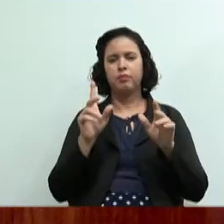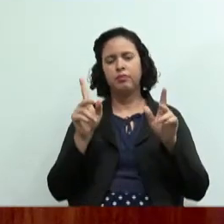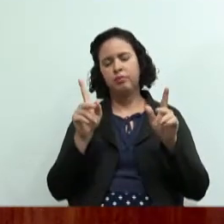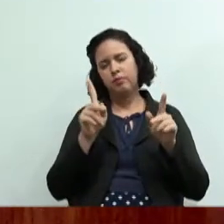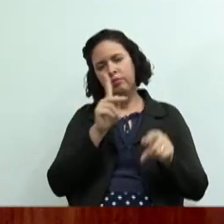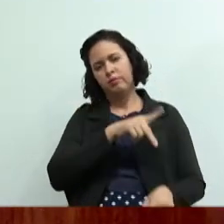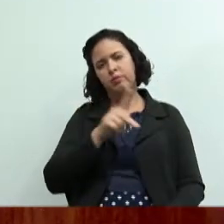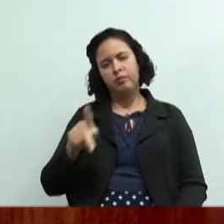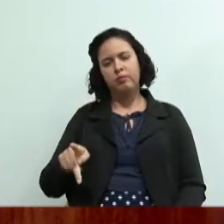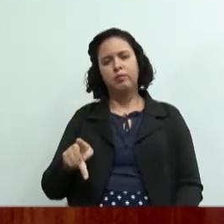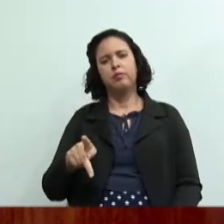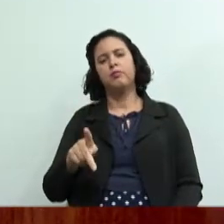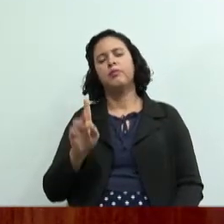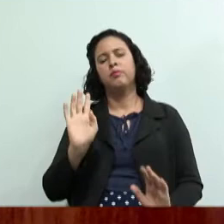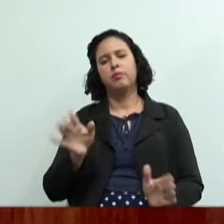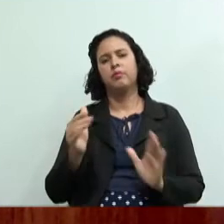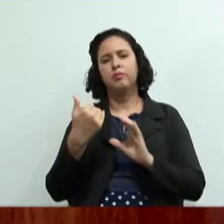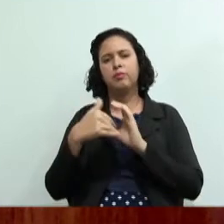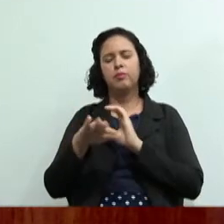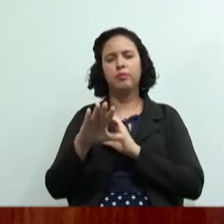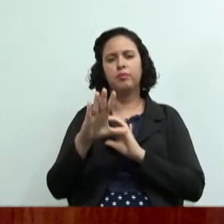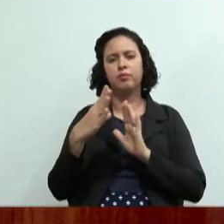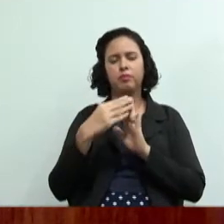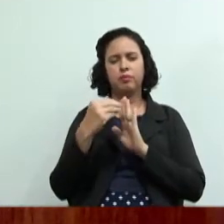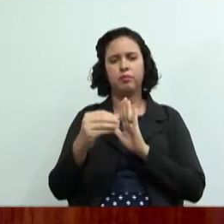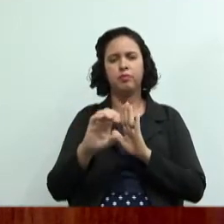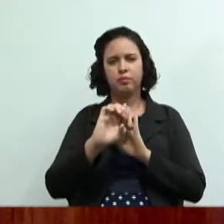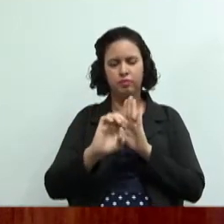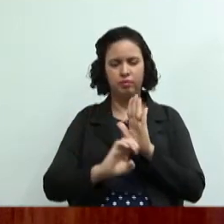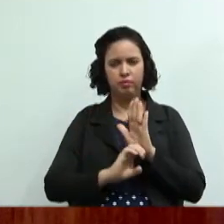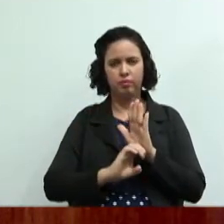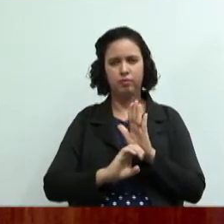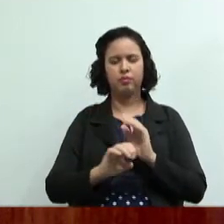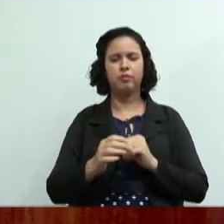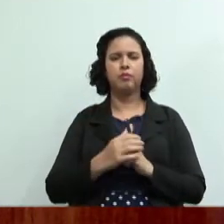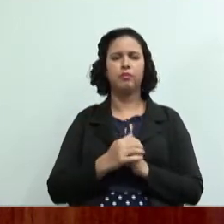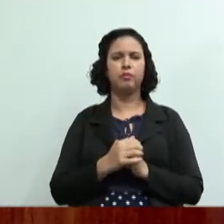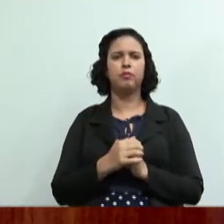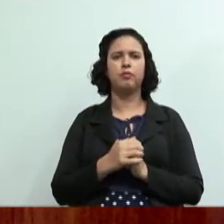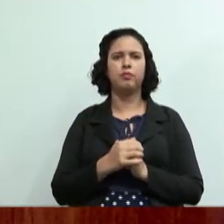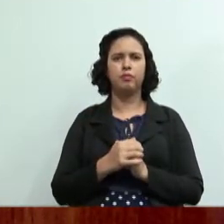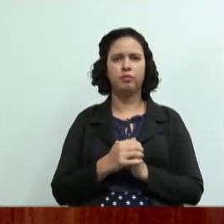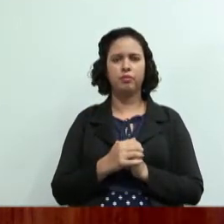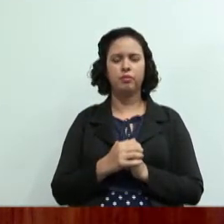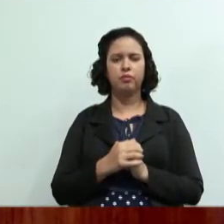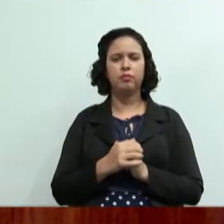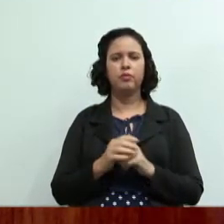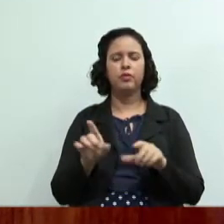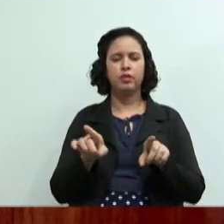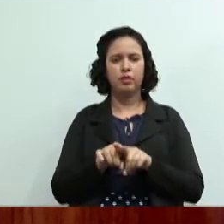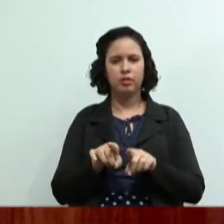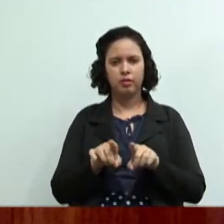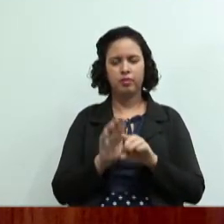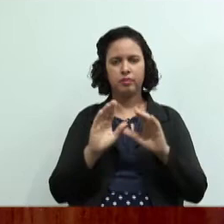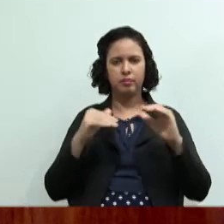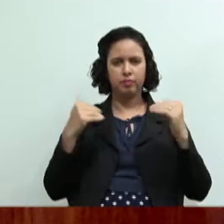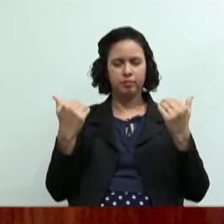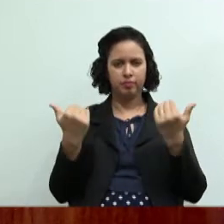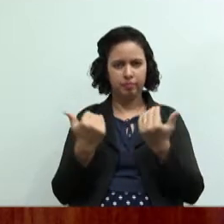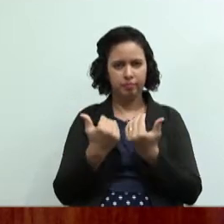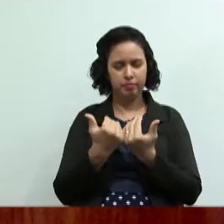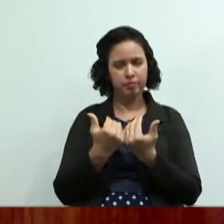estatuto para vocês então já é um trabalho que já está acontecendo vocês vão aprovar na assembleia de constituição da cooperativa o